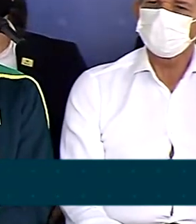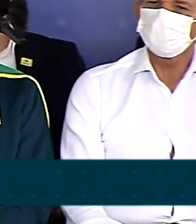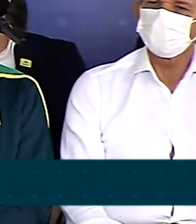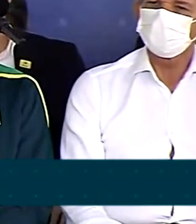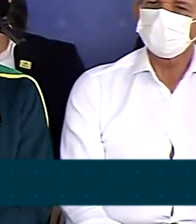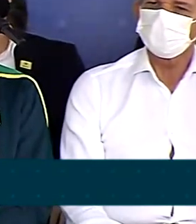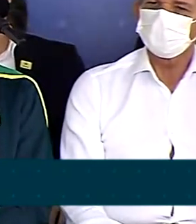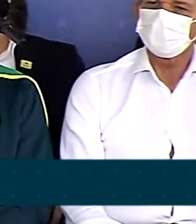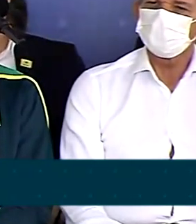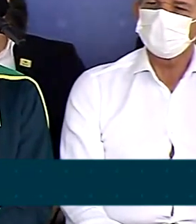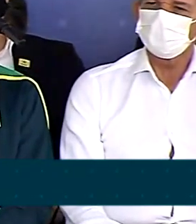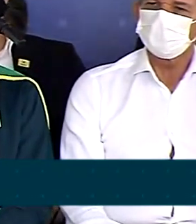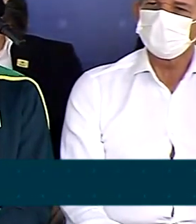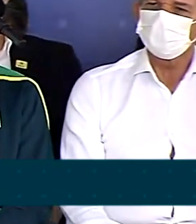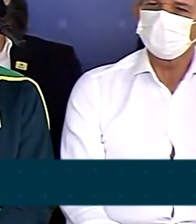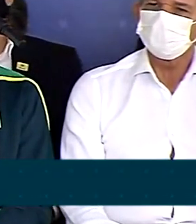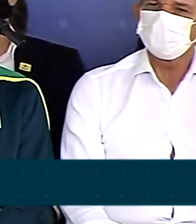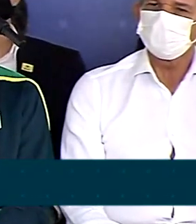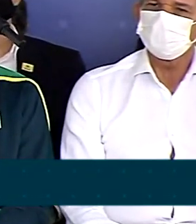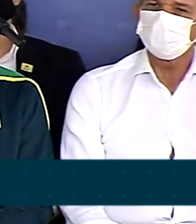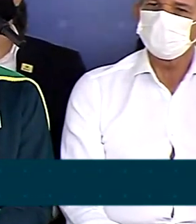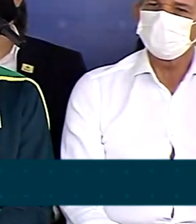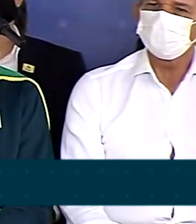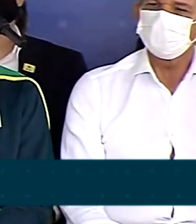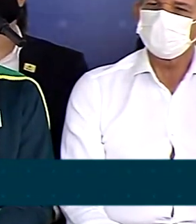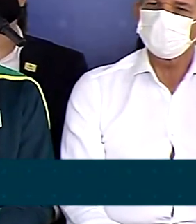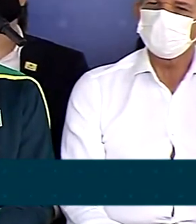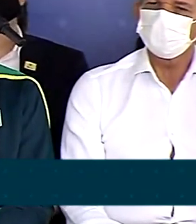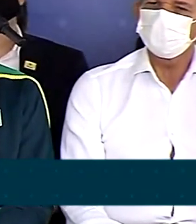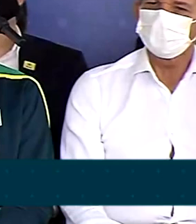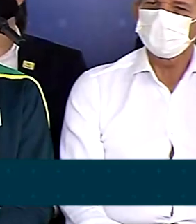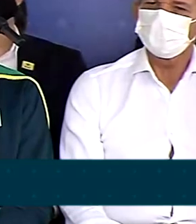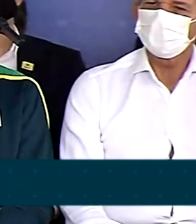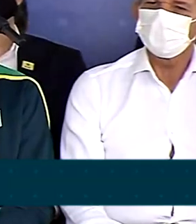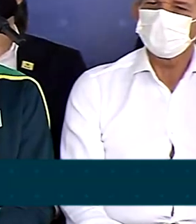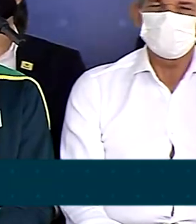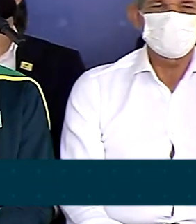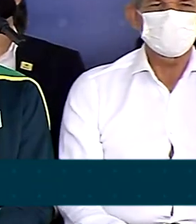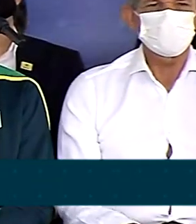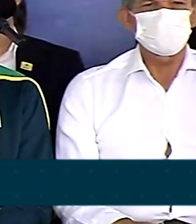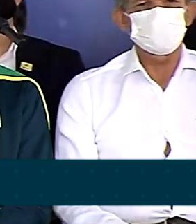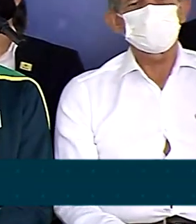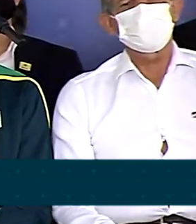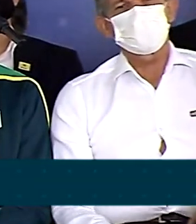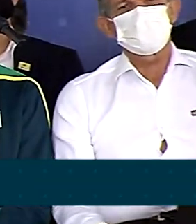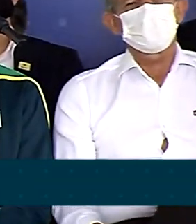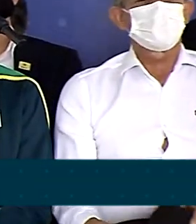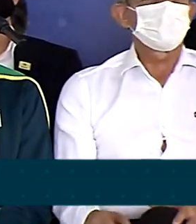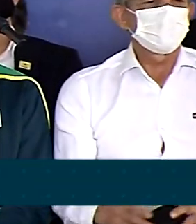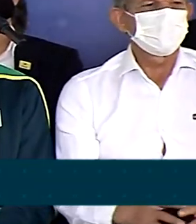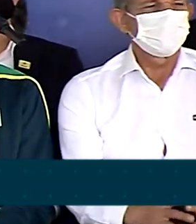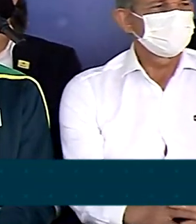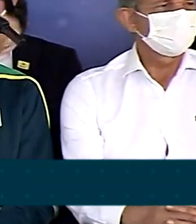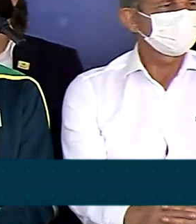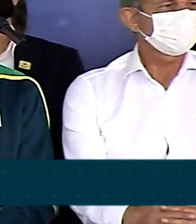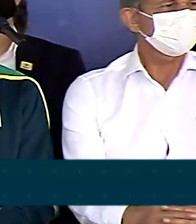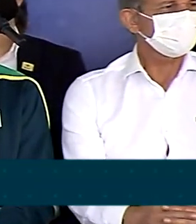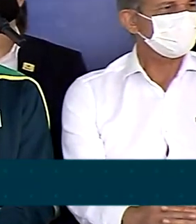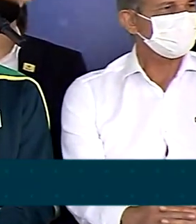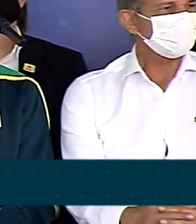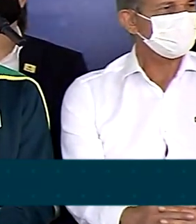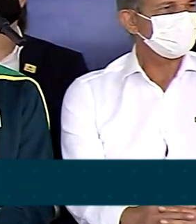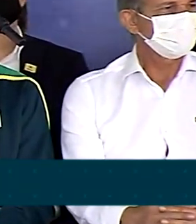principalmente, trazer a coisa bonita do esporte, respeito, patriotismo, seriedade,